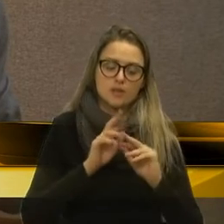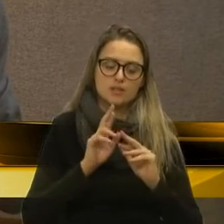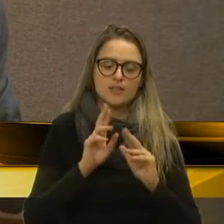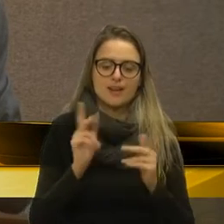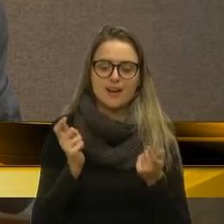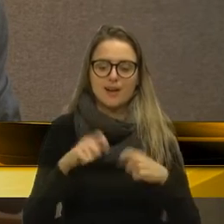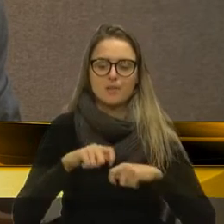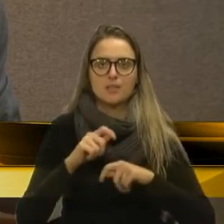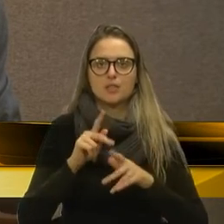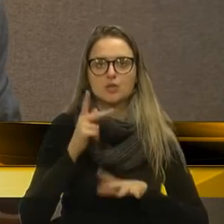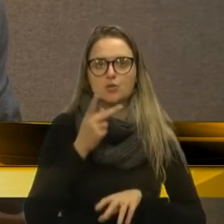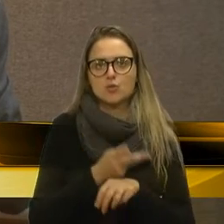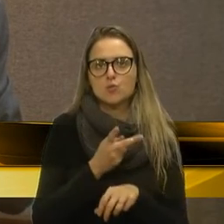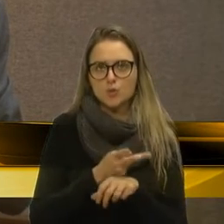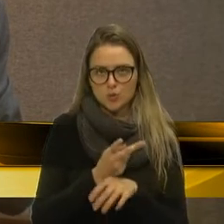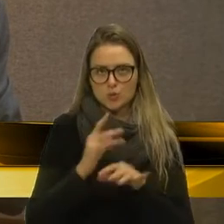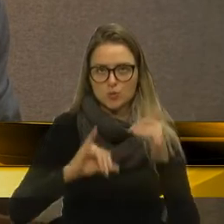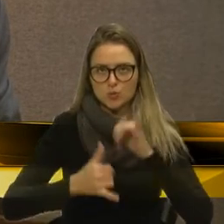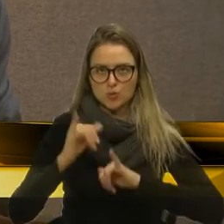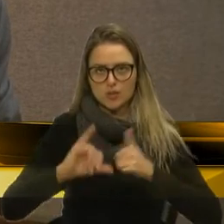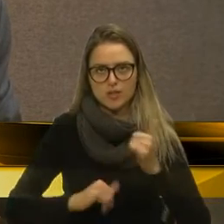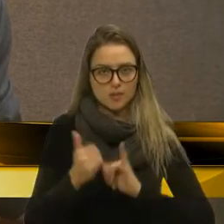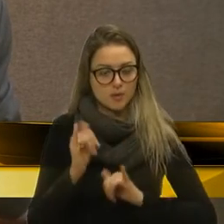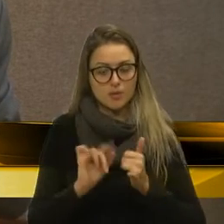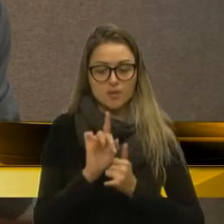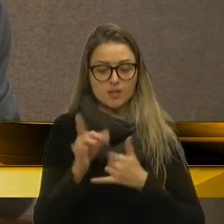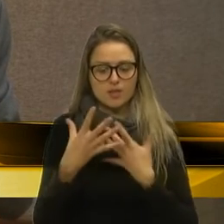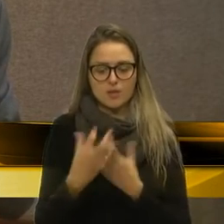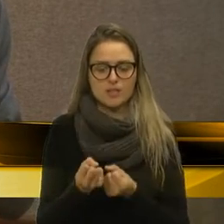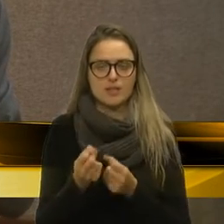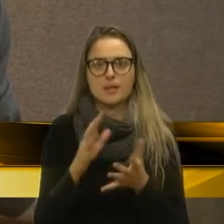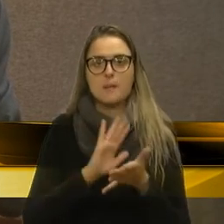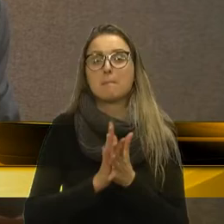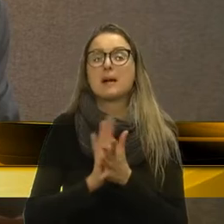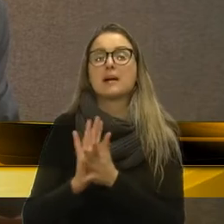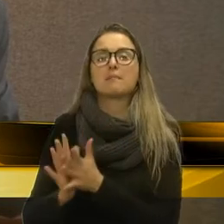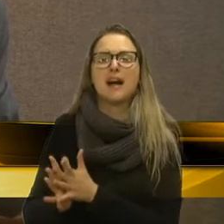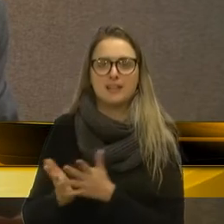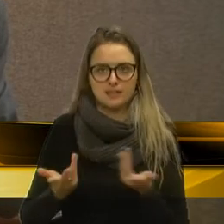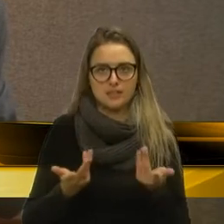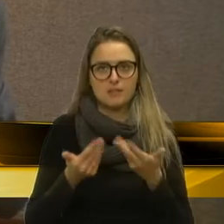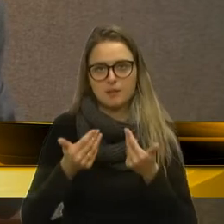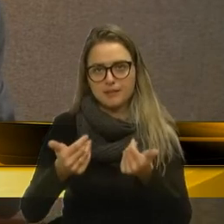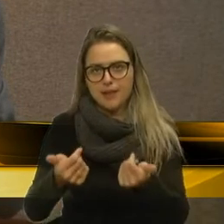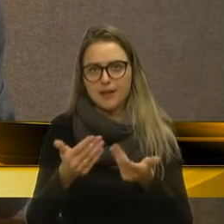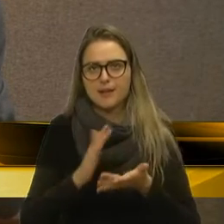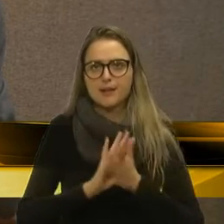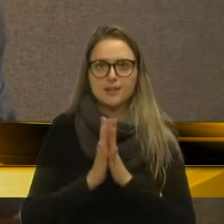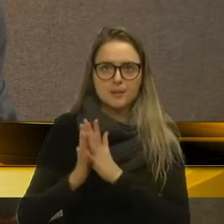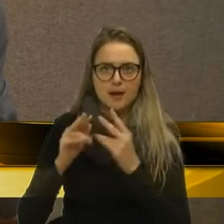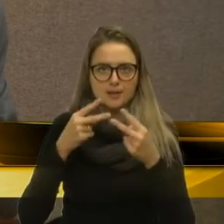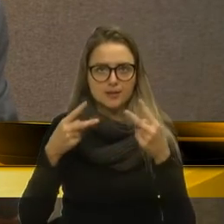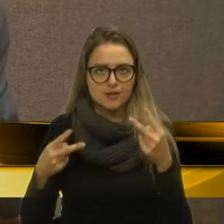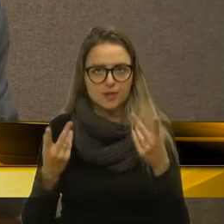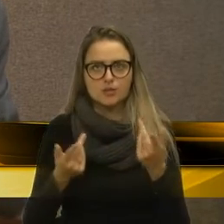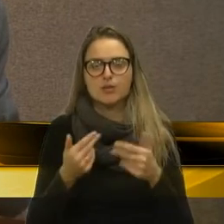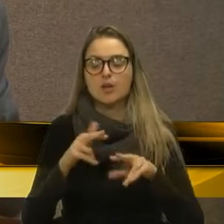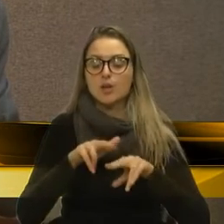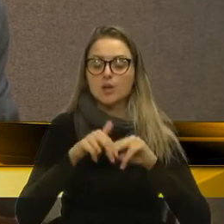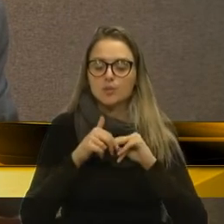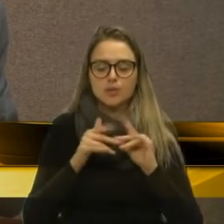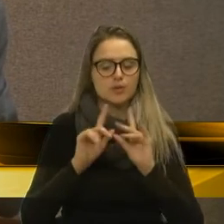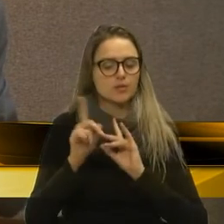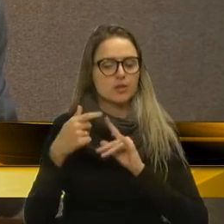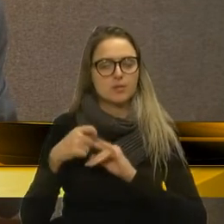produtos utilizados na água, que impede potenciais transmissões de doença, tal obrigatoriedade se torna dispensável.